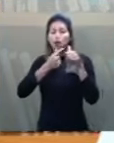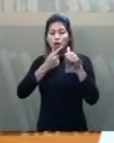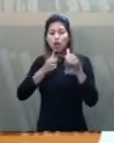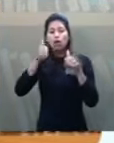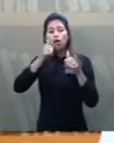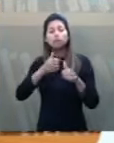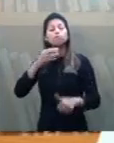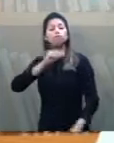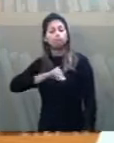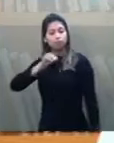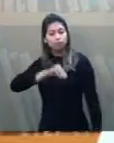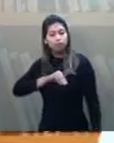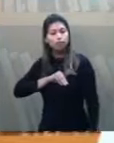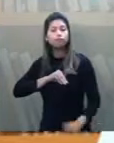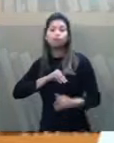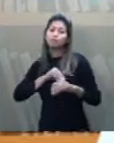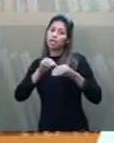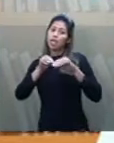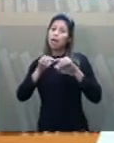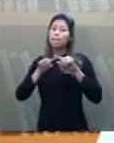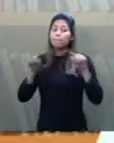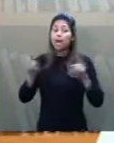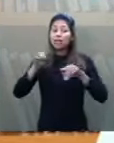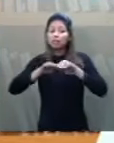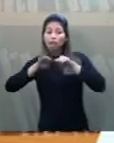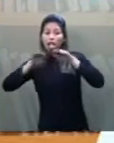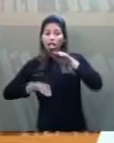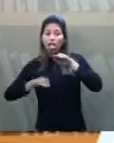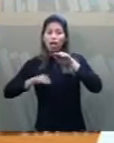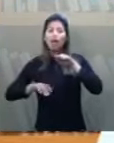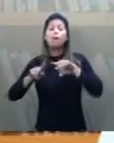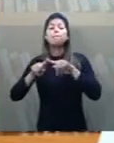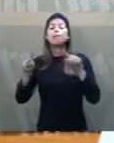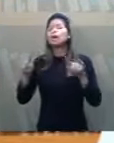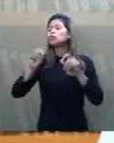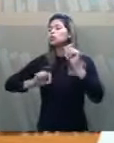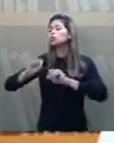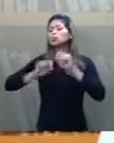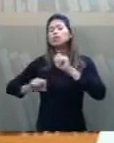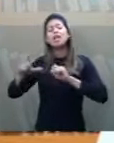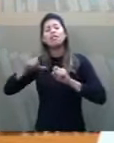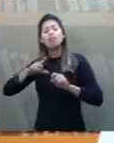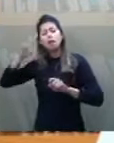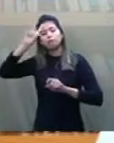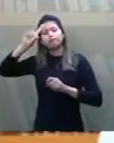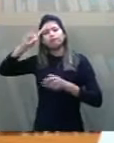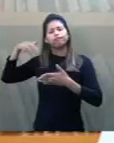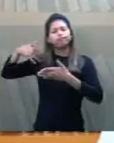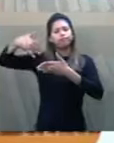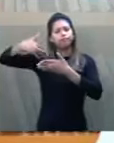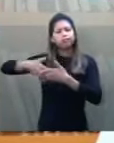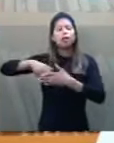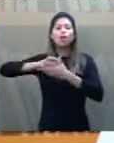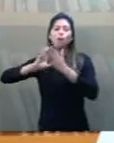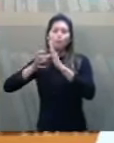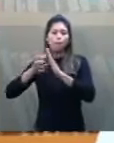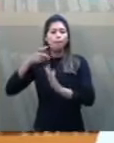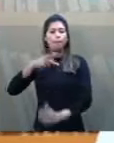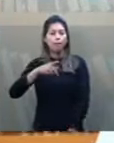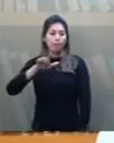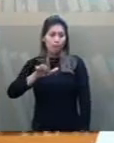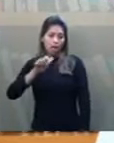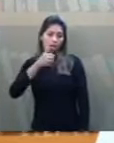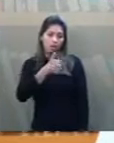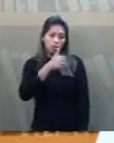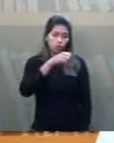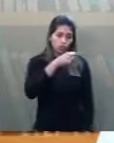atividade, mesmo salário. Uma reparação histórica. O PL 130, o Senado e a